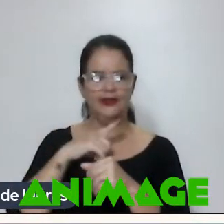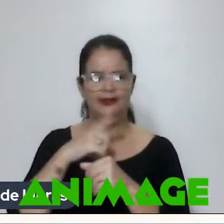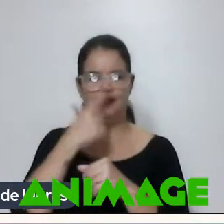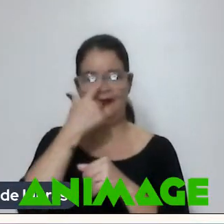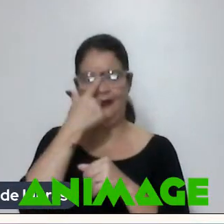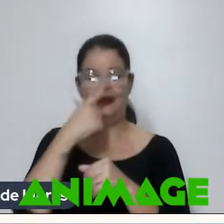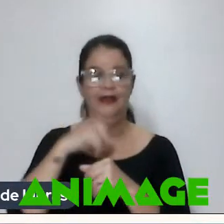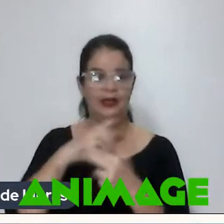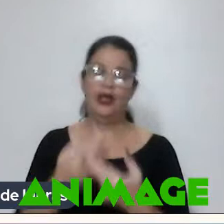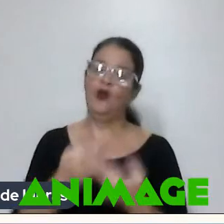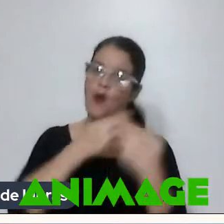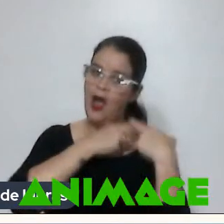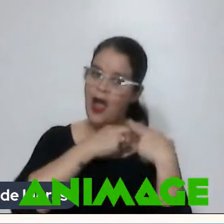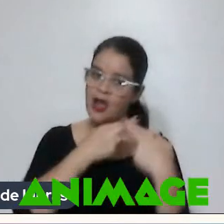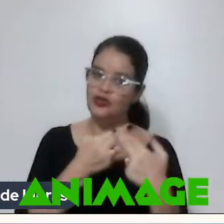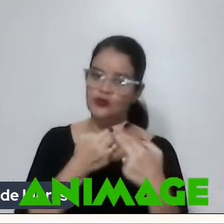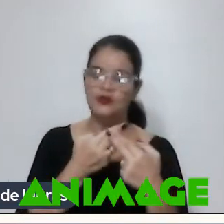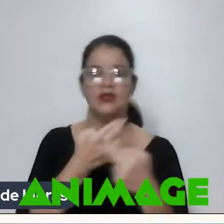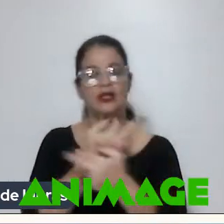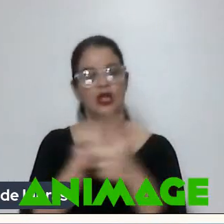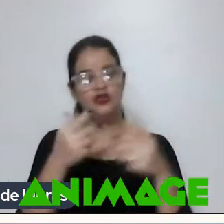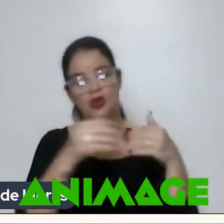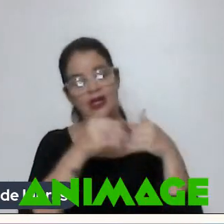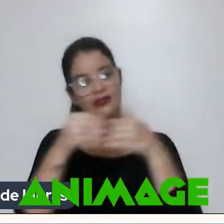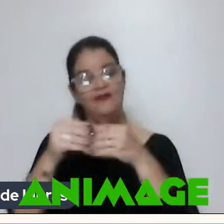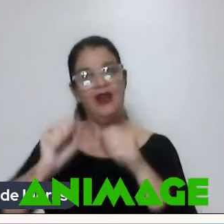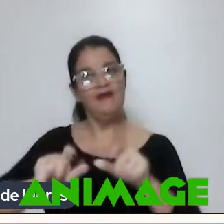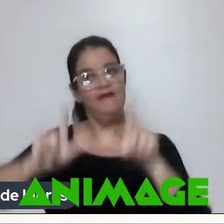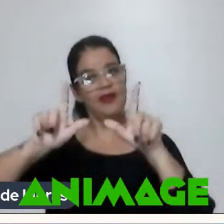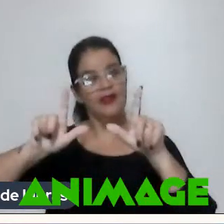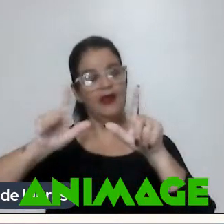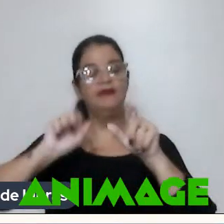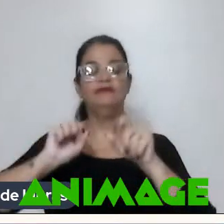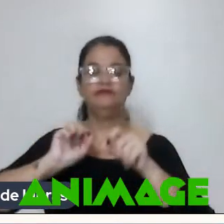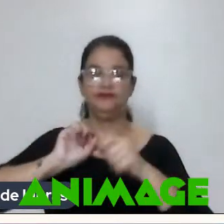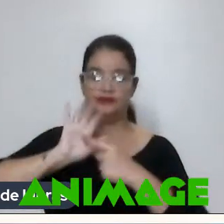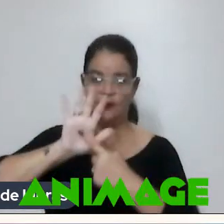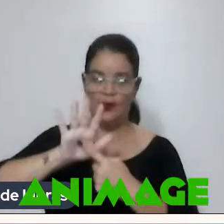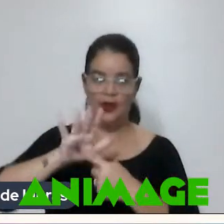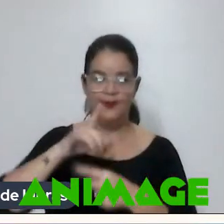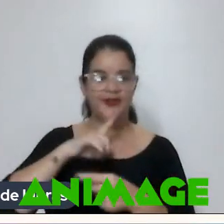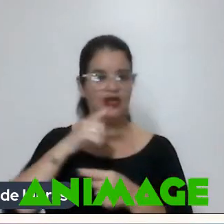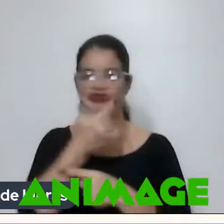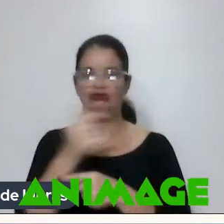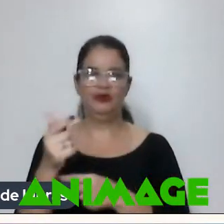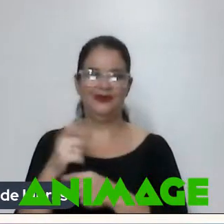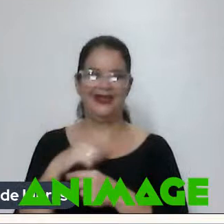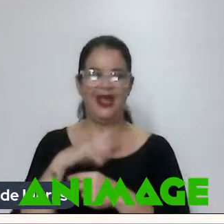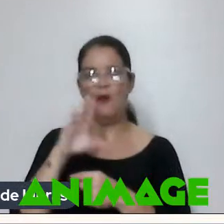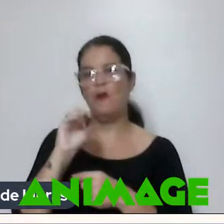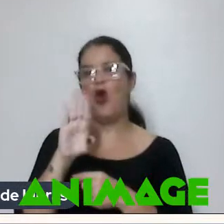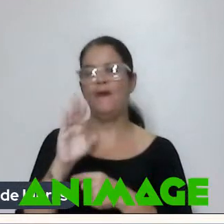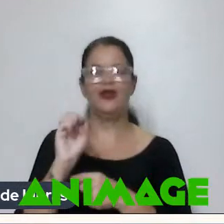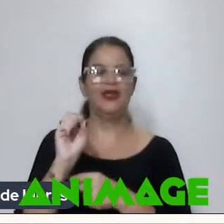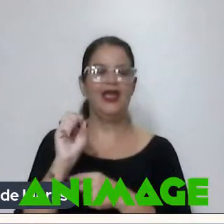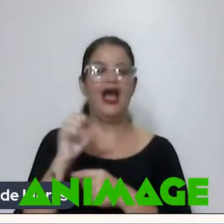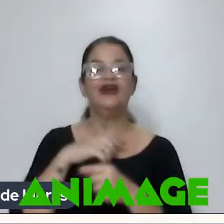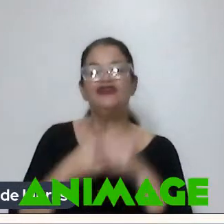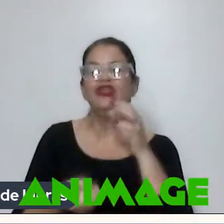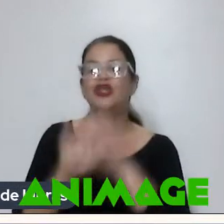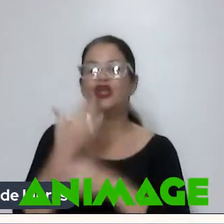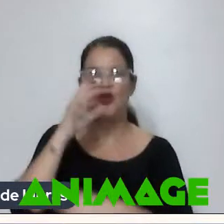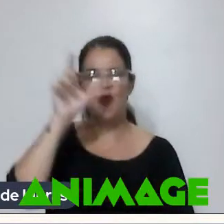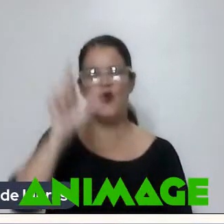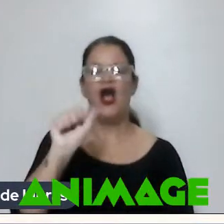Uma responsabilidade No que a gente vai levar Pra tela Né Apesar que a gente Não tem muito Como eu disse No Bob Cuspe A gente cria um Angeli